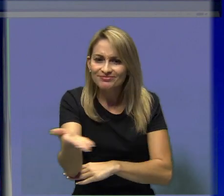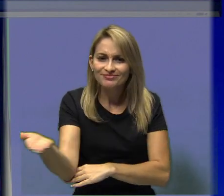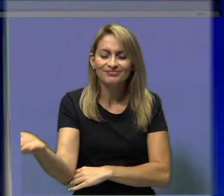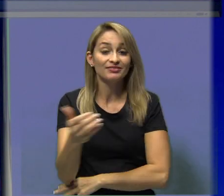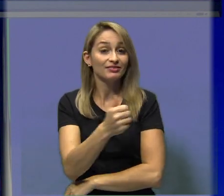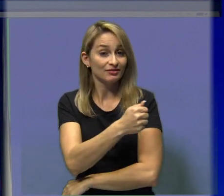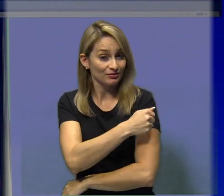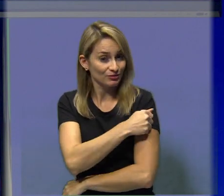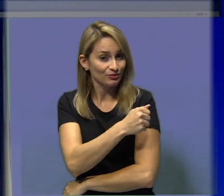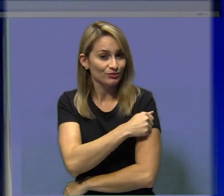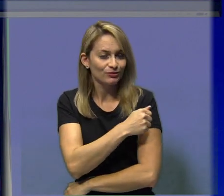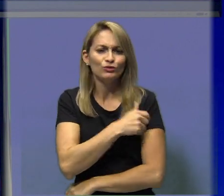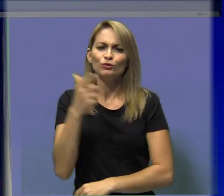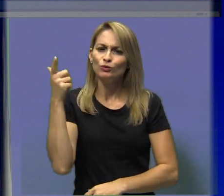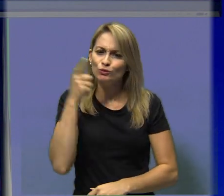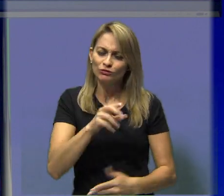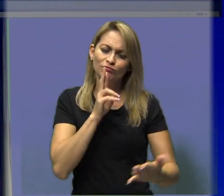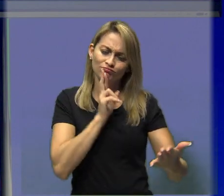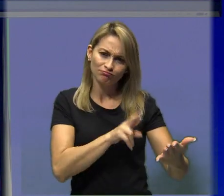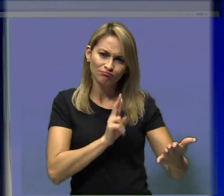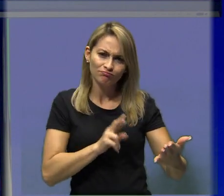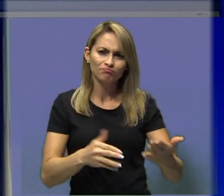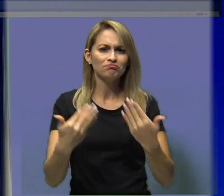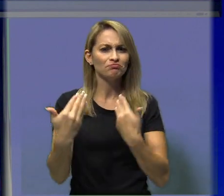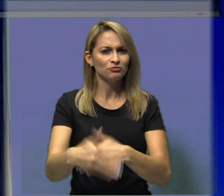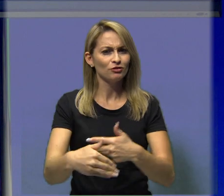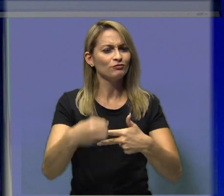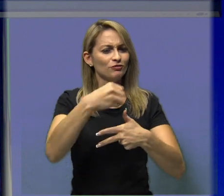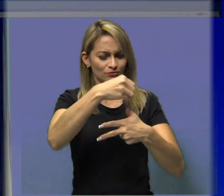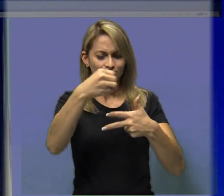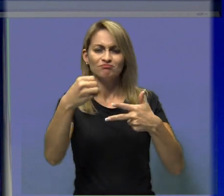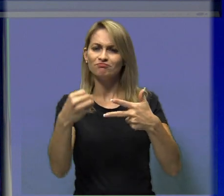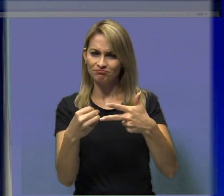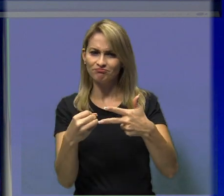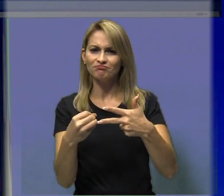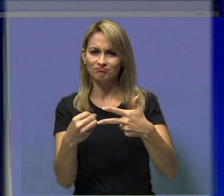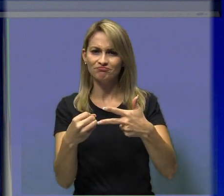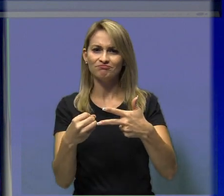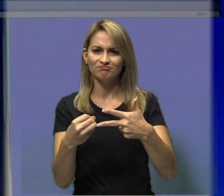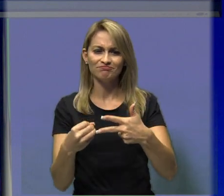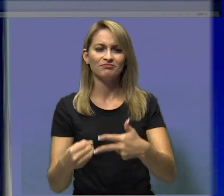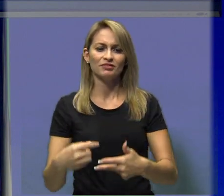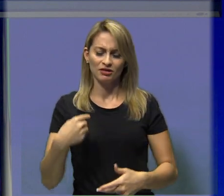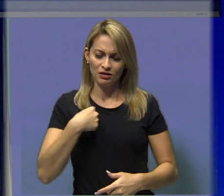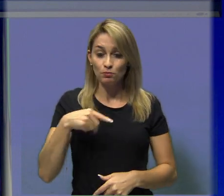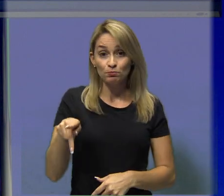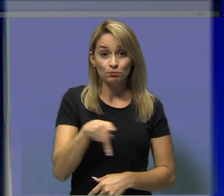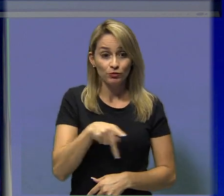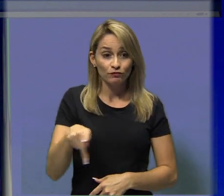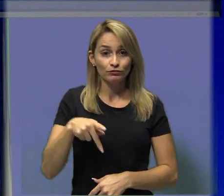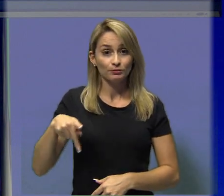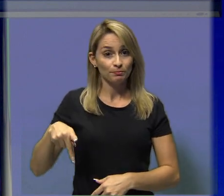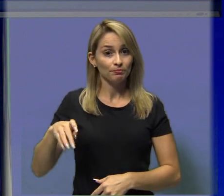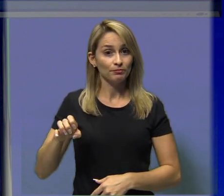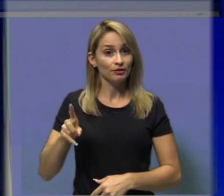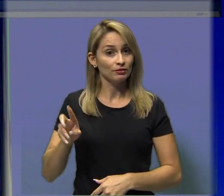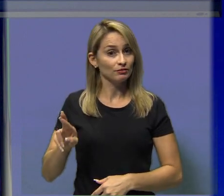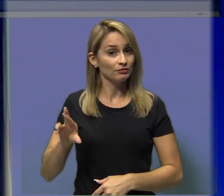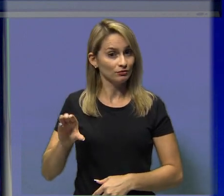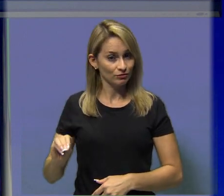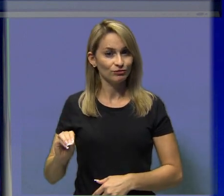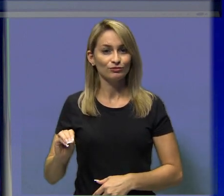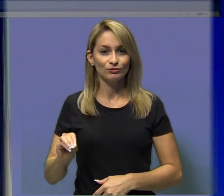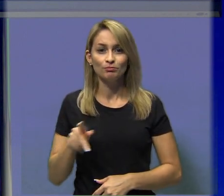você possa alcançar um bom desempenho no Enem com sucesso e vitórias. Eu sou o professor Pedro